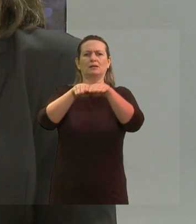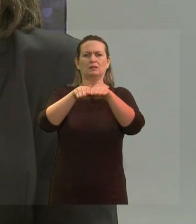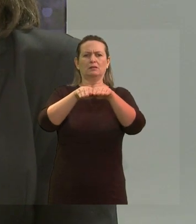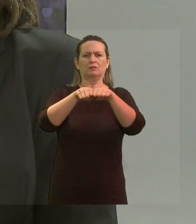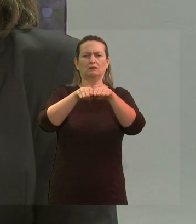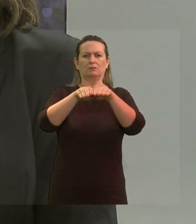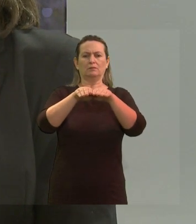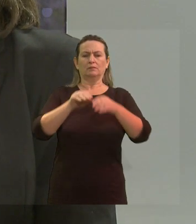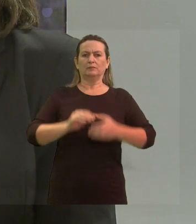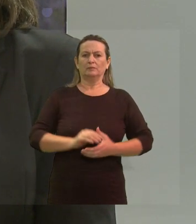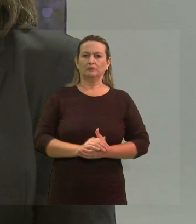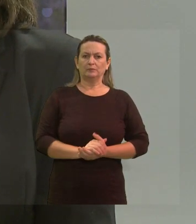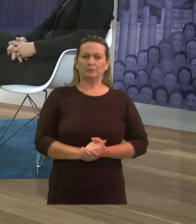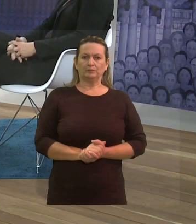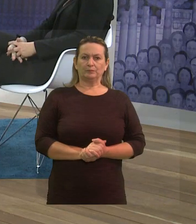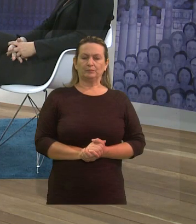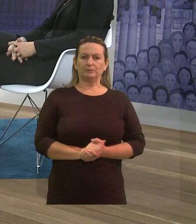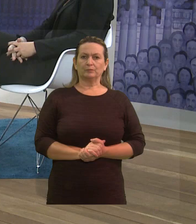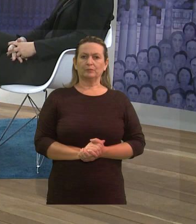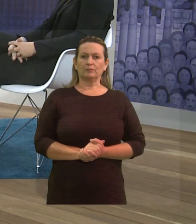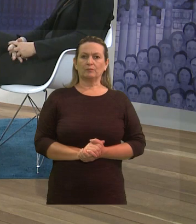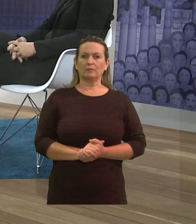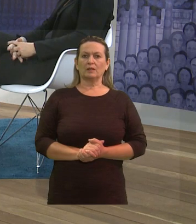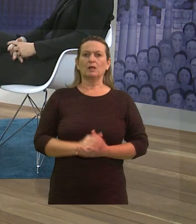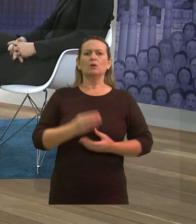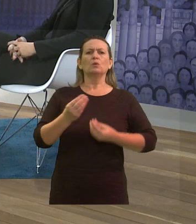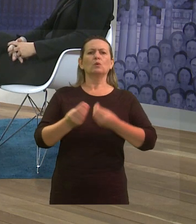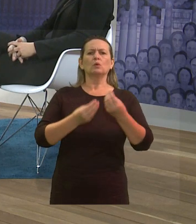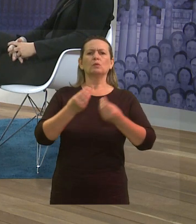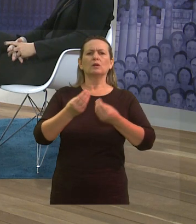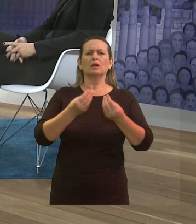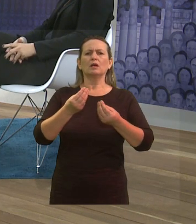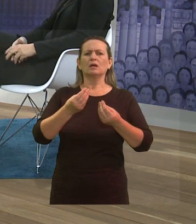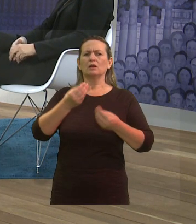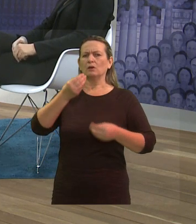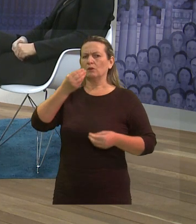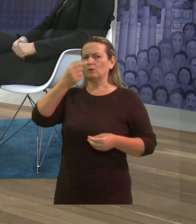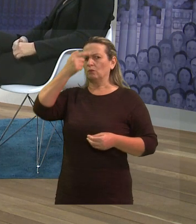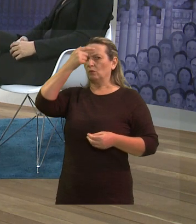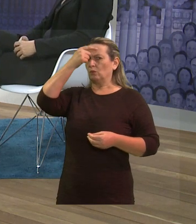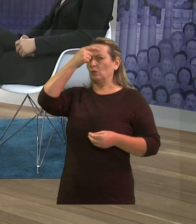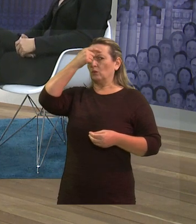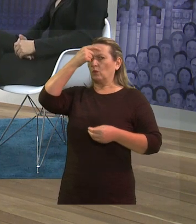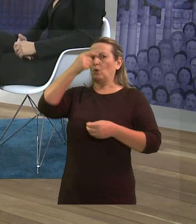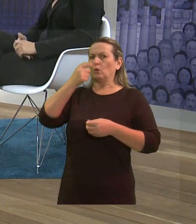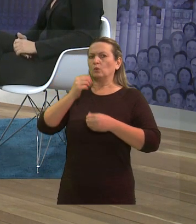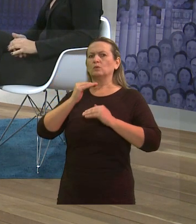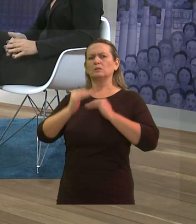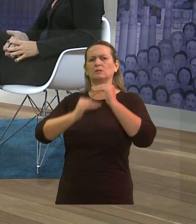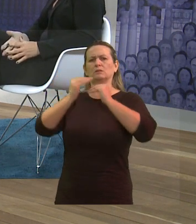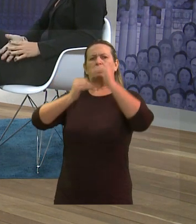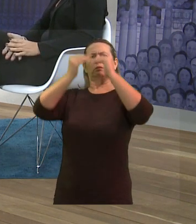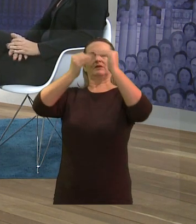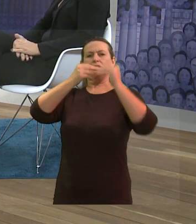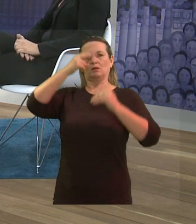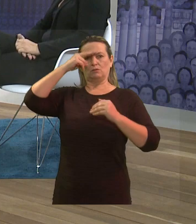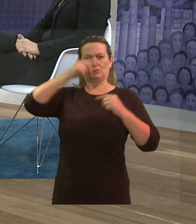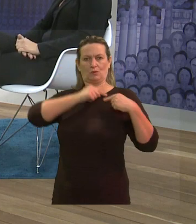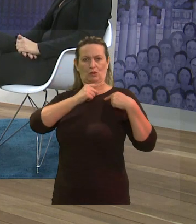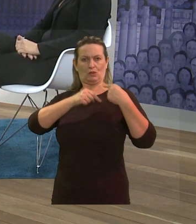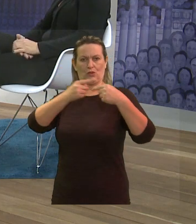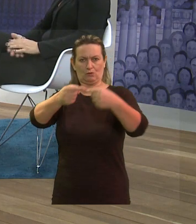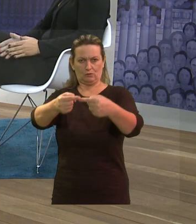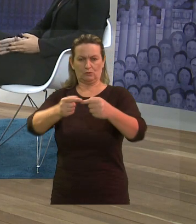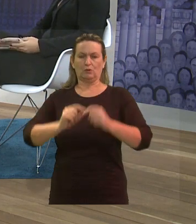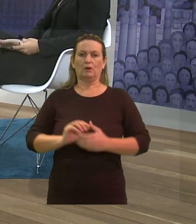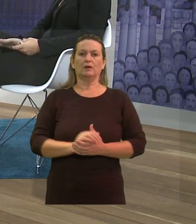histórica. De que forma é isso, uma construção histórica, professora? Infelizmente, isso depende de longa, longa